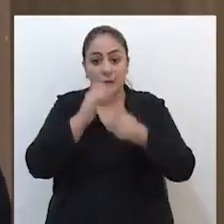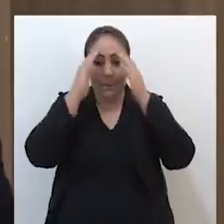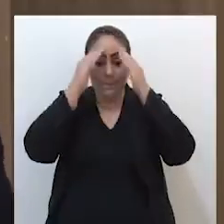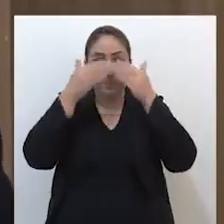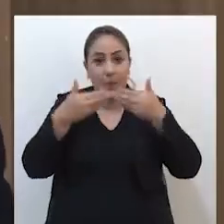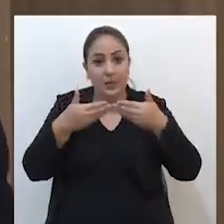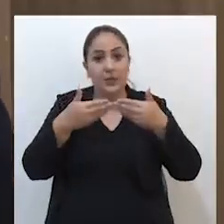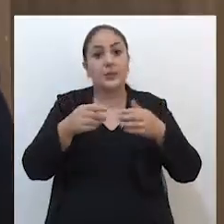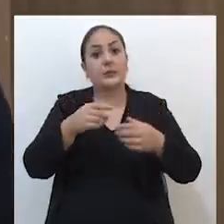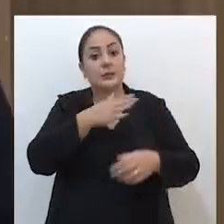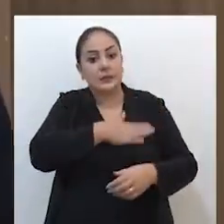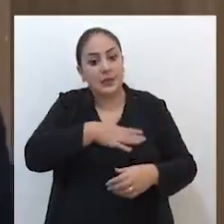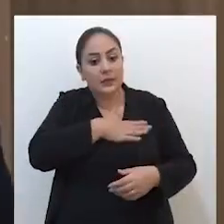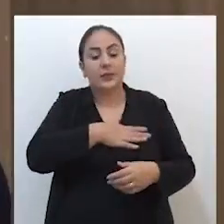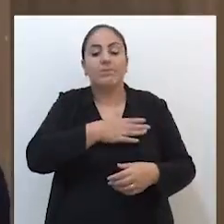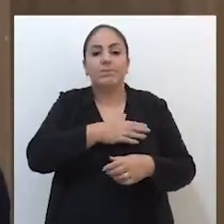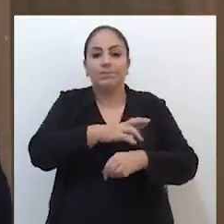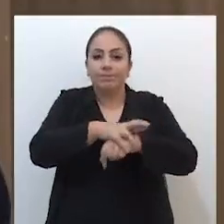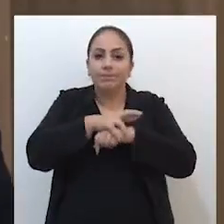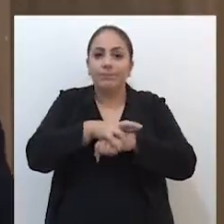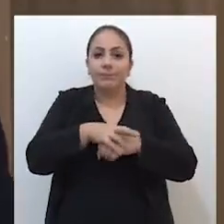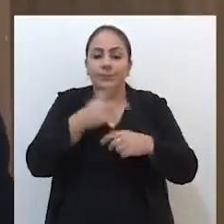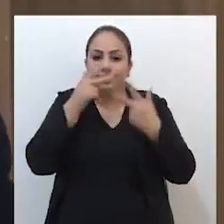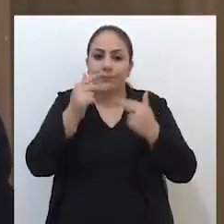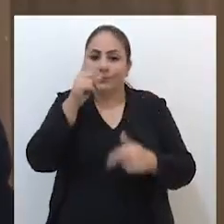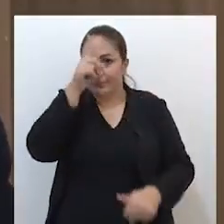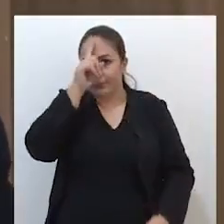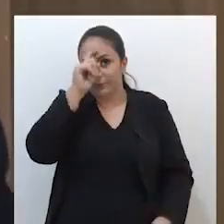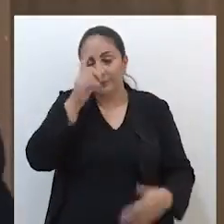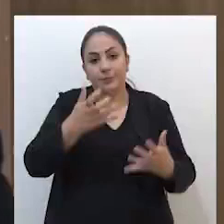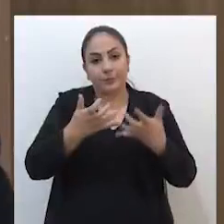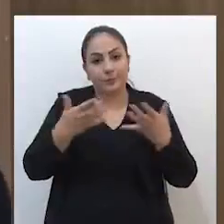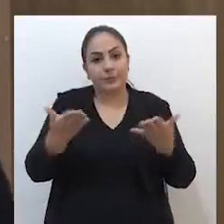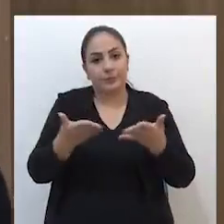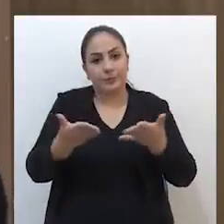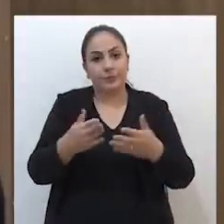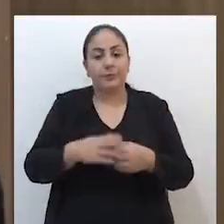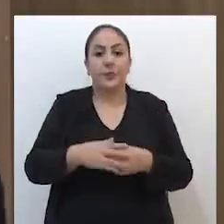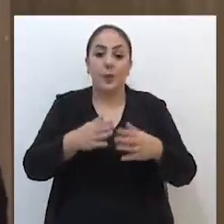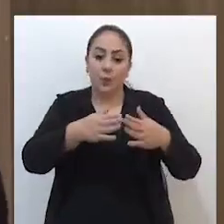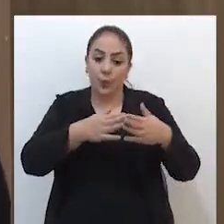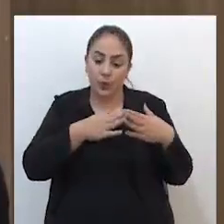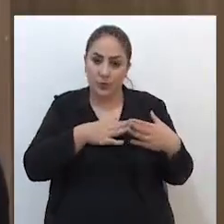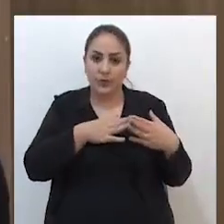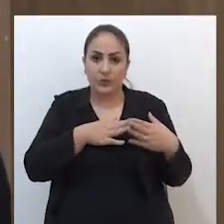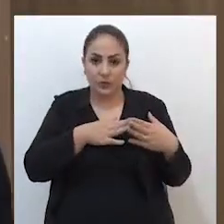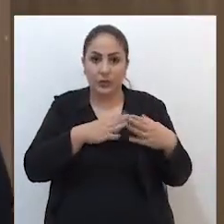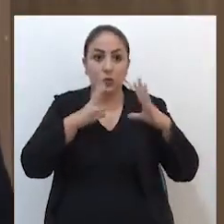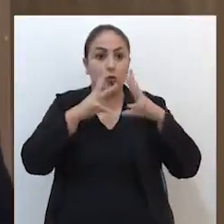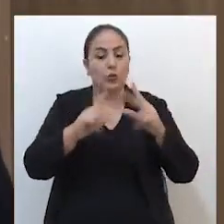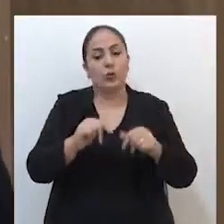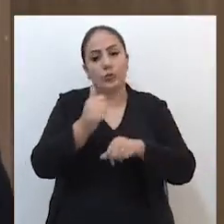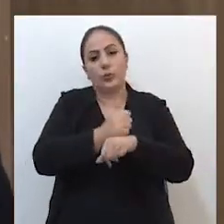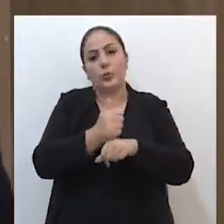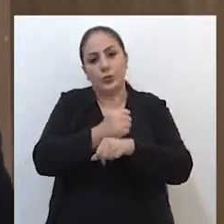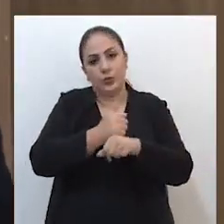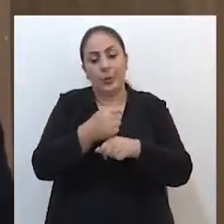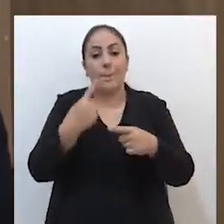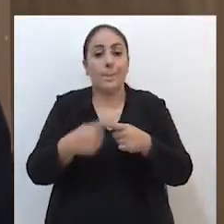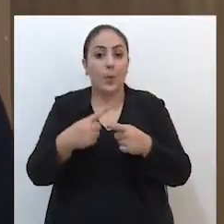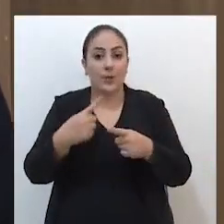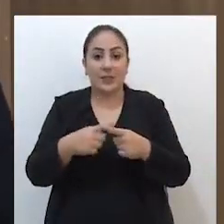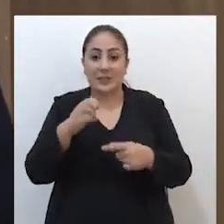máscara, ele se sente protegido. E é aquilo que o hospital quer hoje, proteger todos os